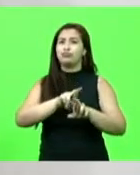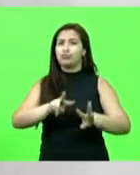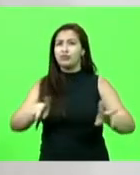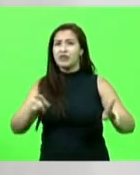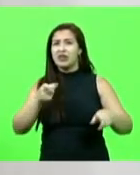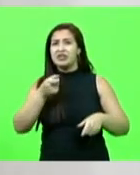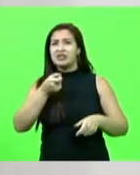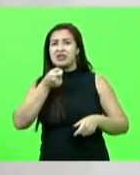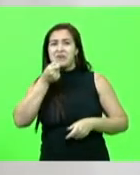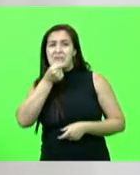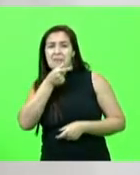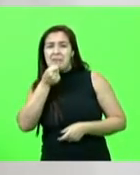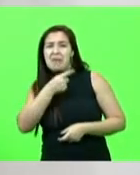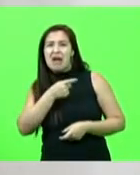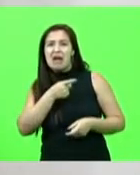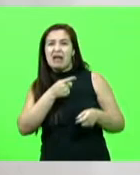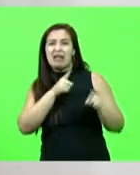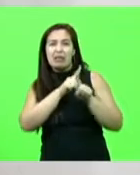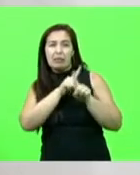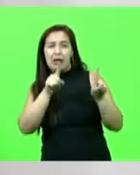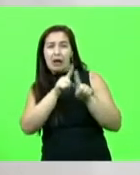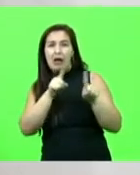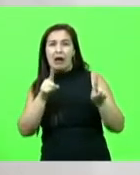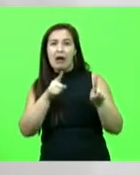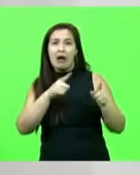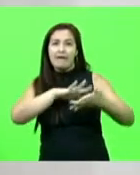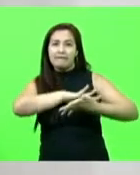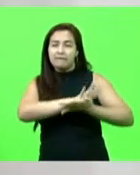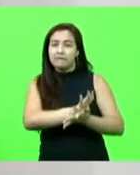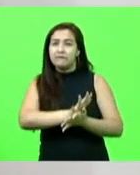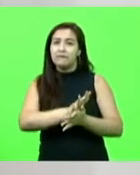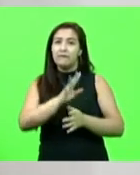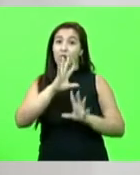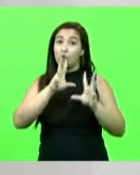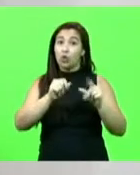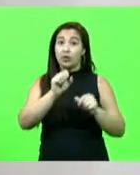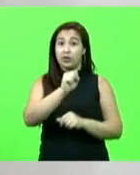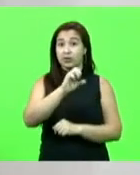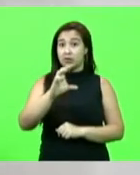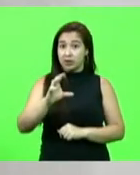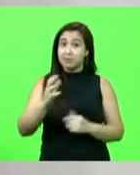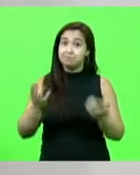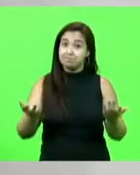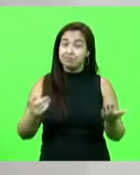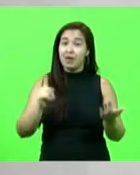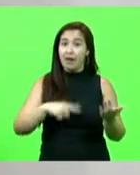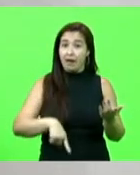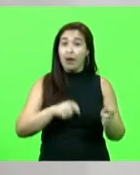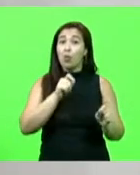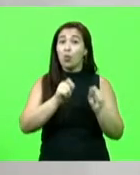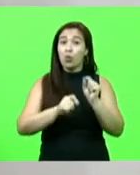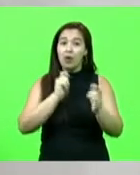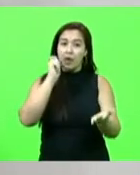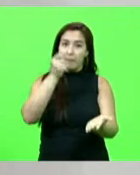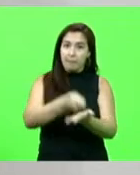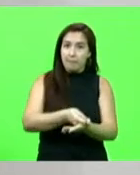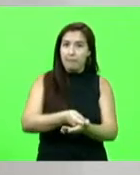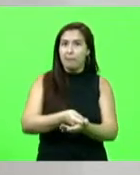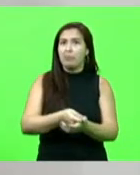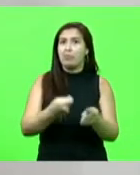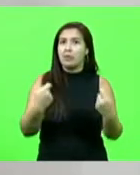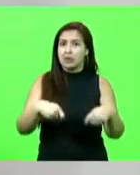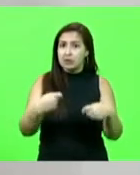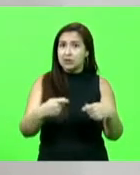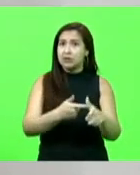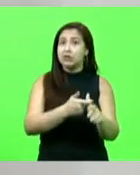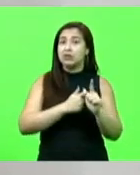ridicularização ou menosprezo em toda Santa Catarina. É um projeto que também aplica multas e proíbe o investimento de recurso